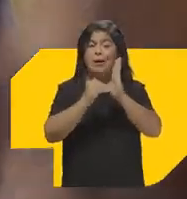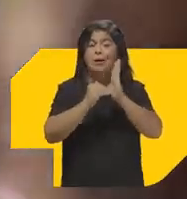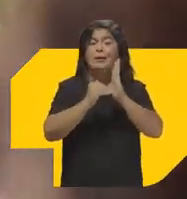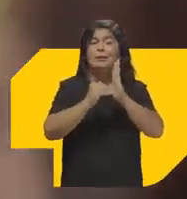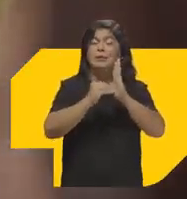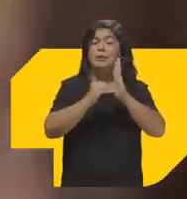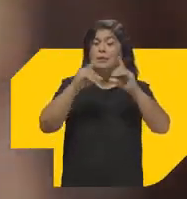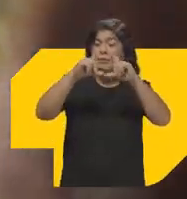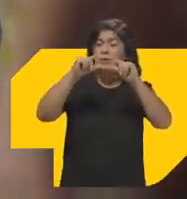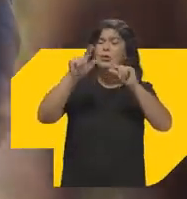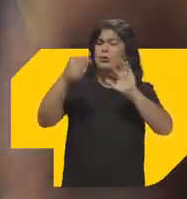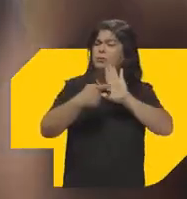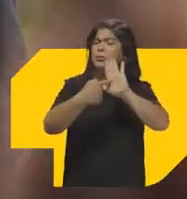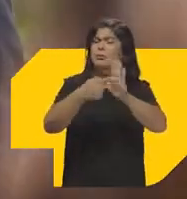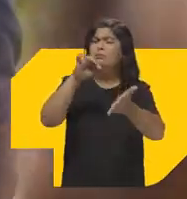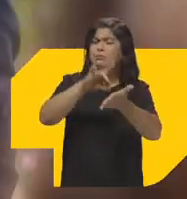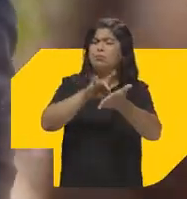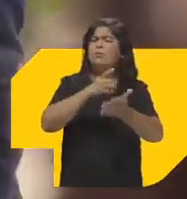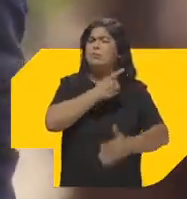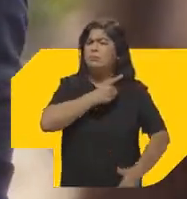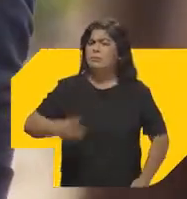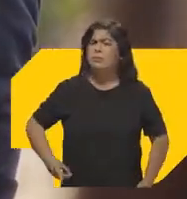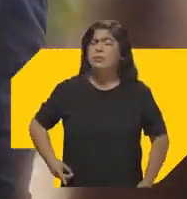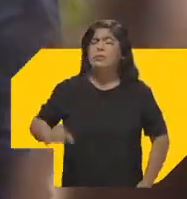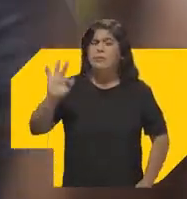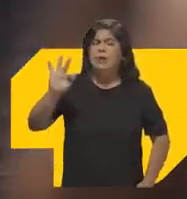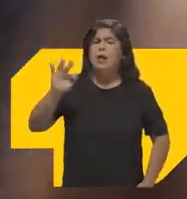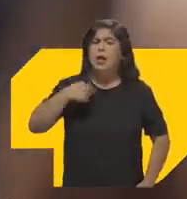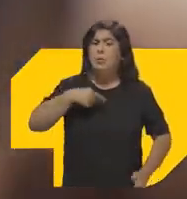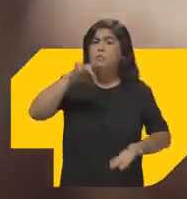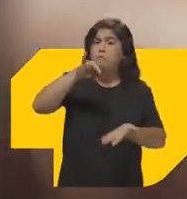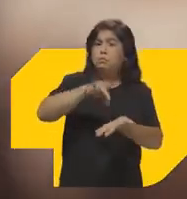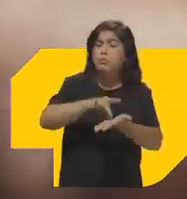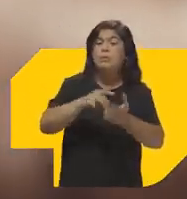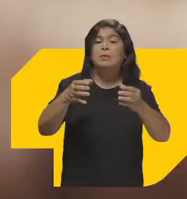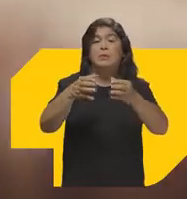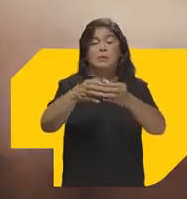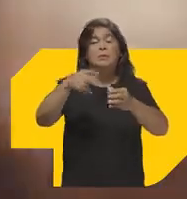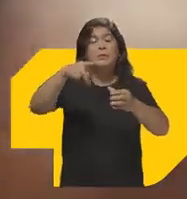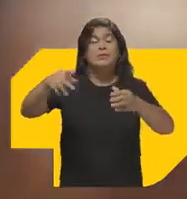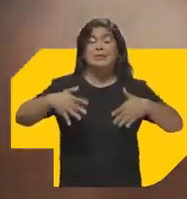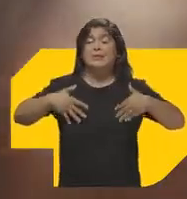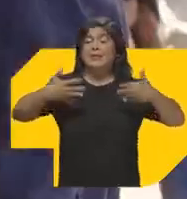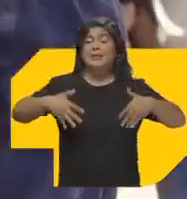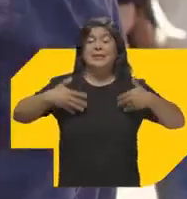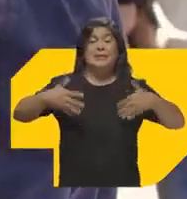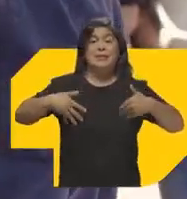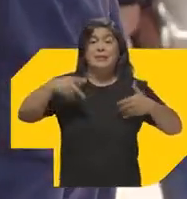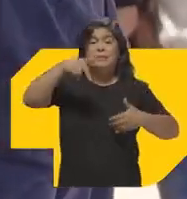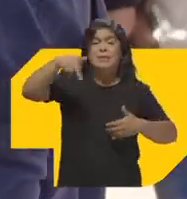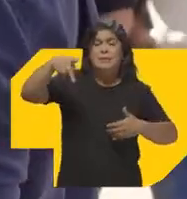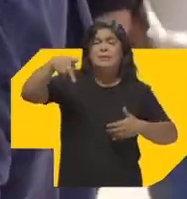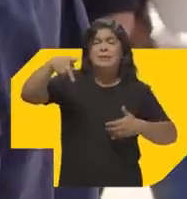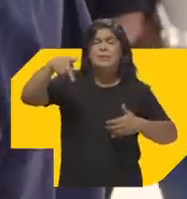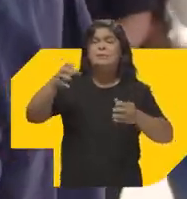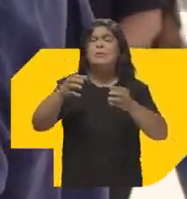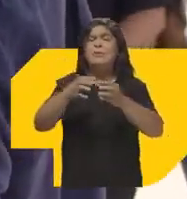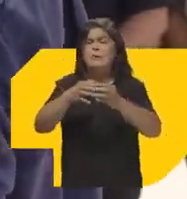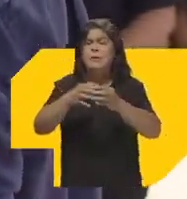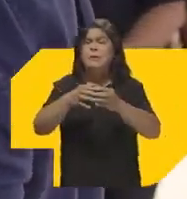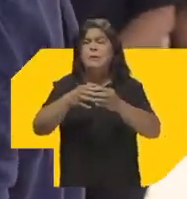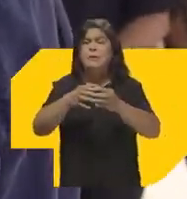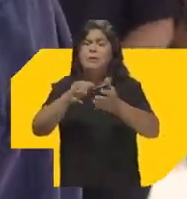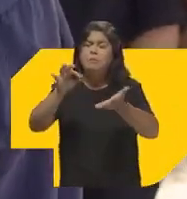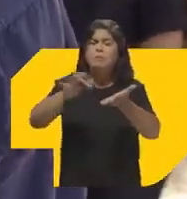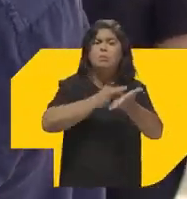Câmara Pude mostrar isso Foi por essa dedicação Que com muita alegria Presidi a comissão de educação Foi como presidente da comissão de